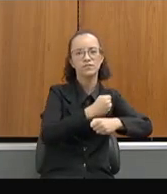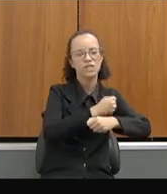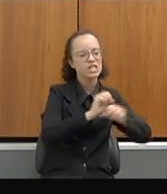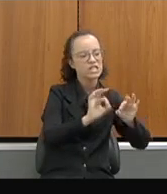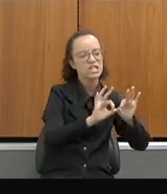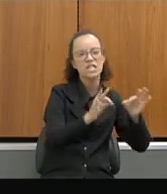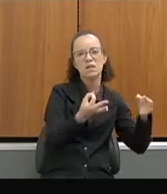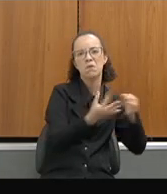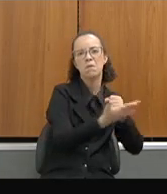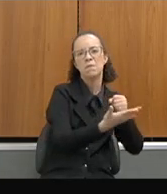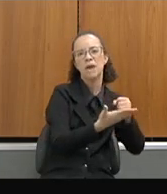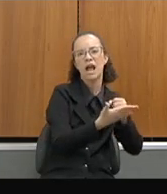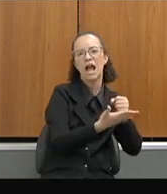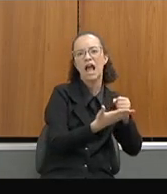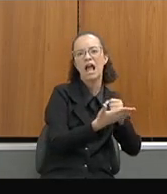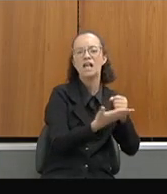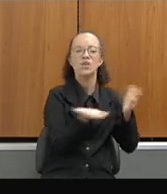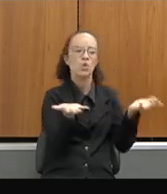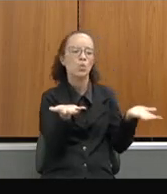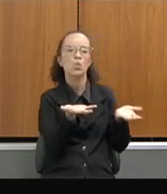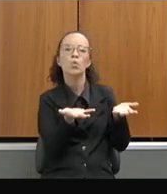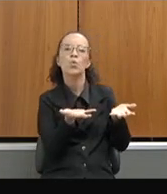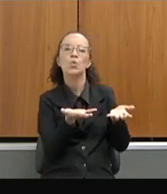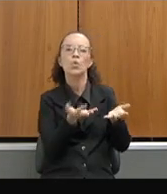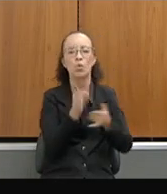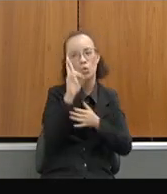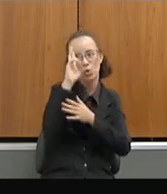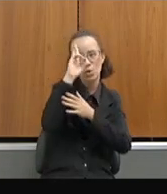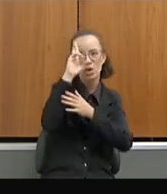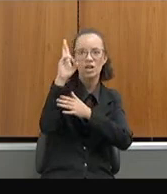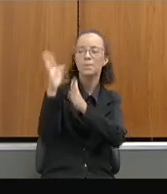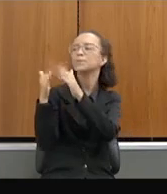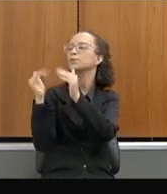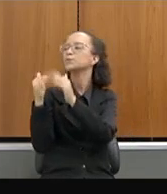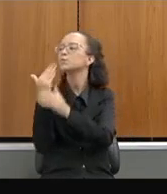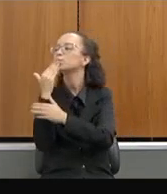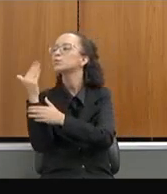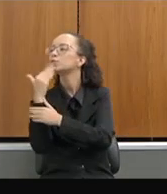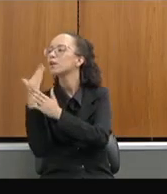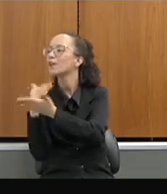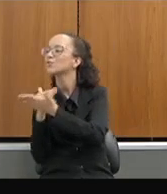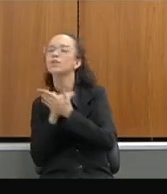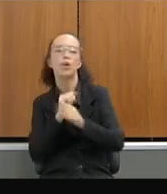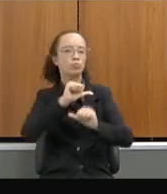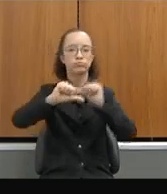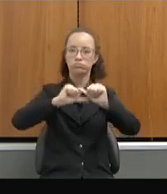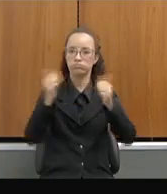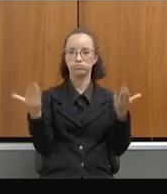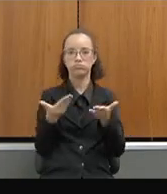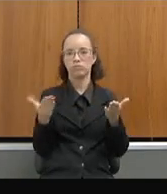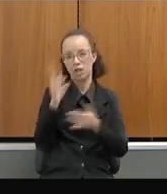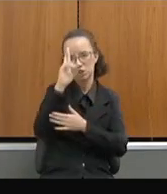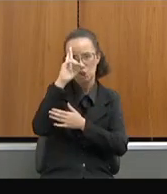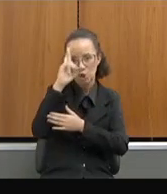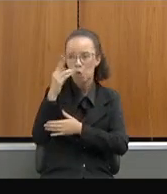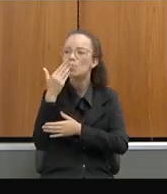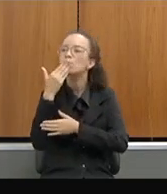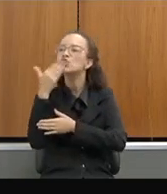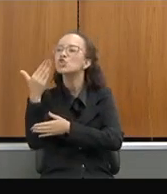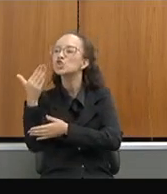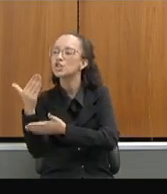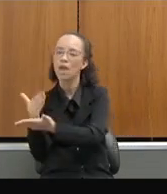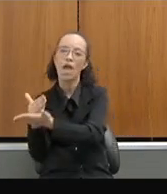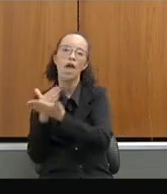feita com vendinha, com o diretor pedindo ajuda, esse cenário mudou. O diretor não tem mais botar a mão